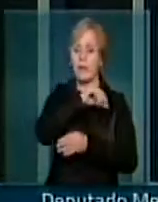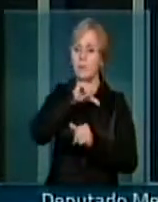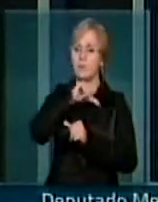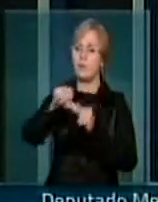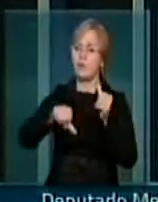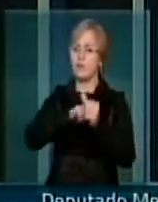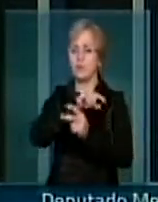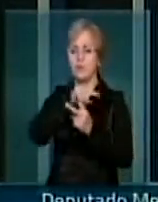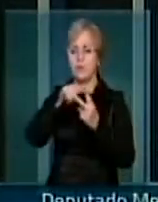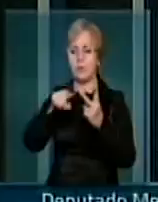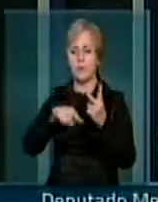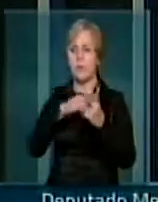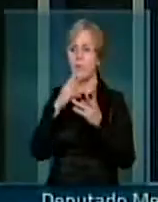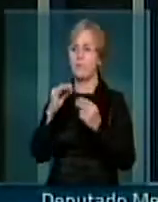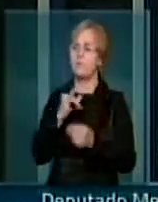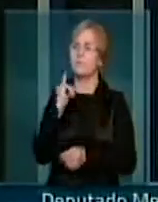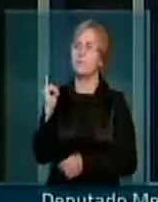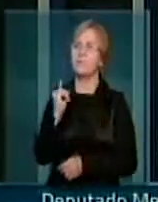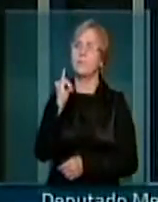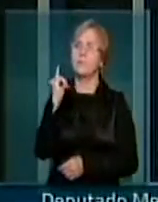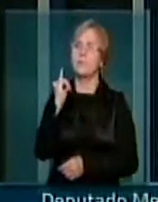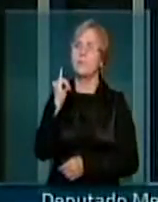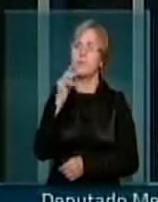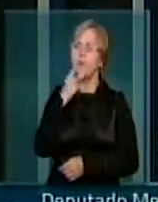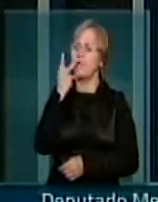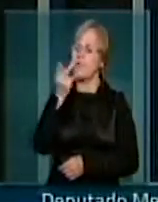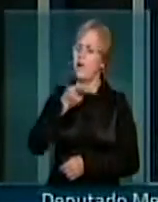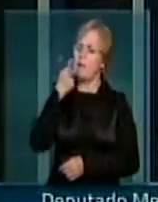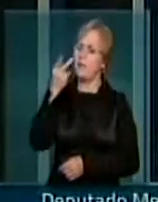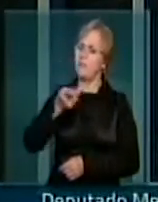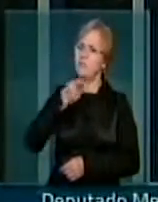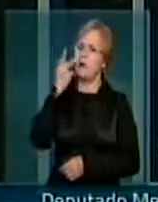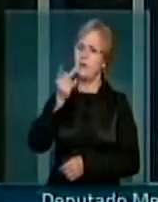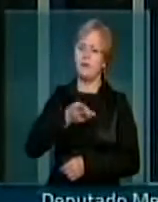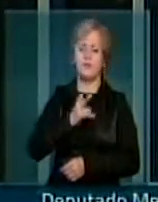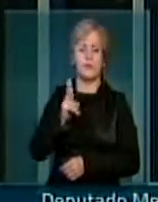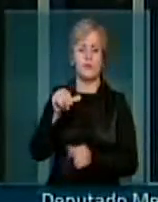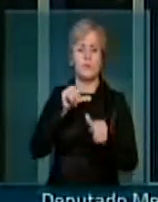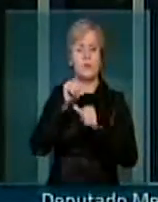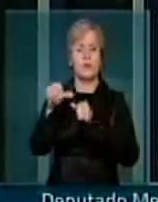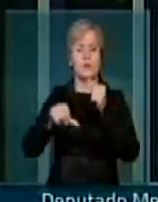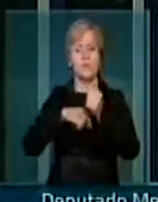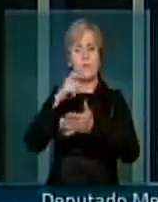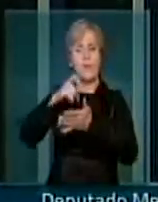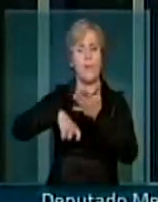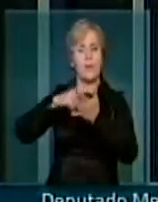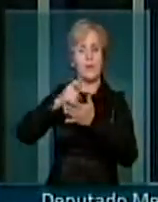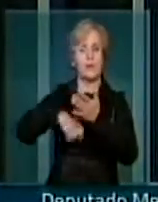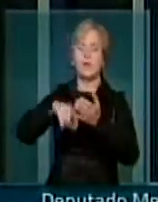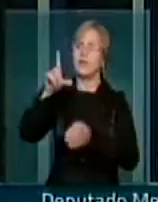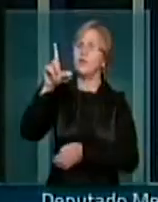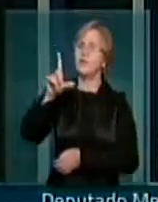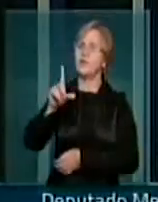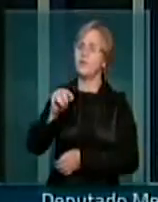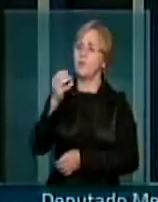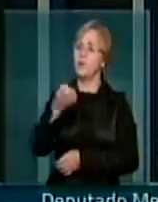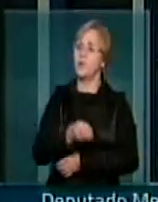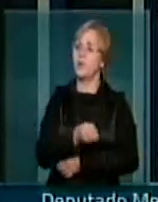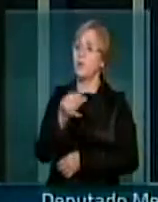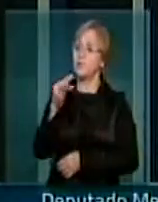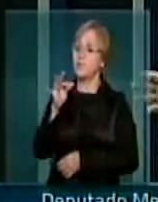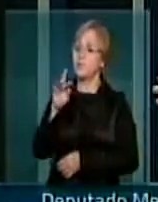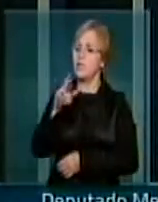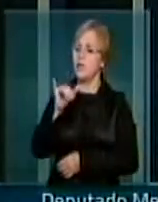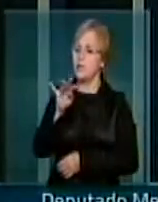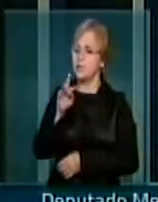reformas que são fundamentais. Falamos o tempo inteiro em reforma tributária, em diminuir o número de tributos,